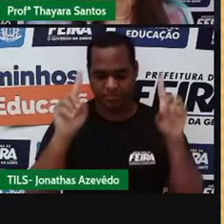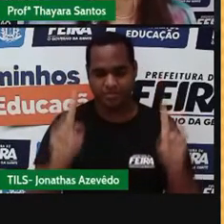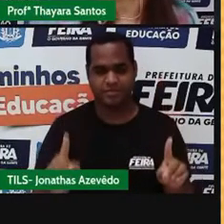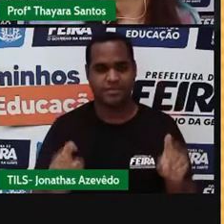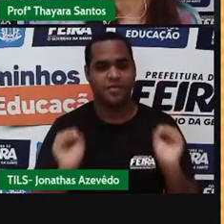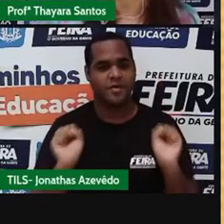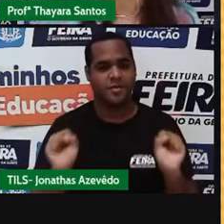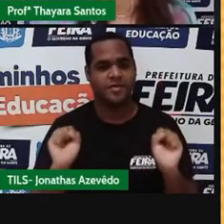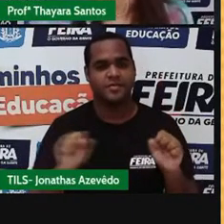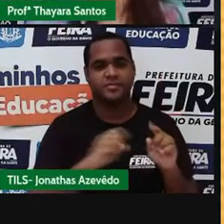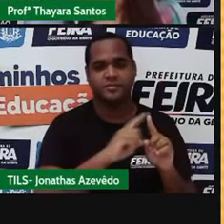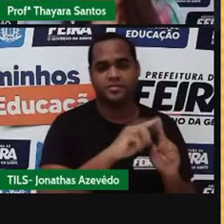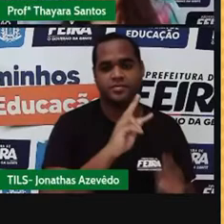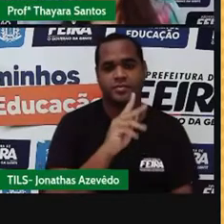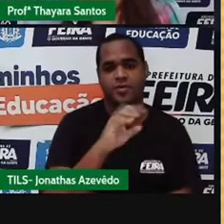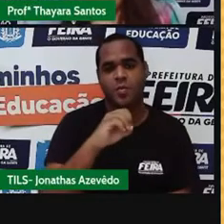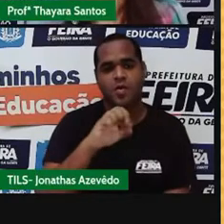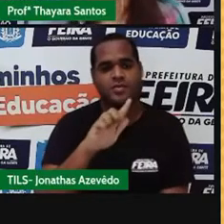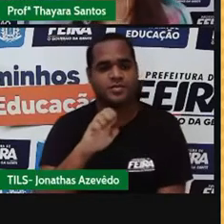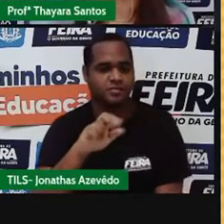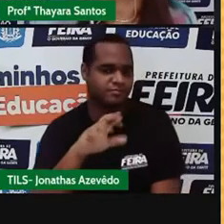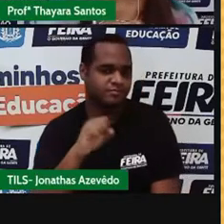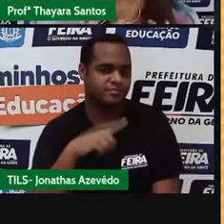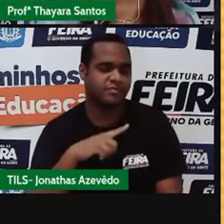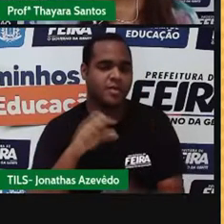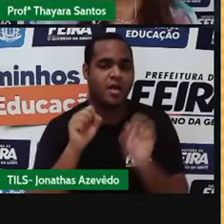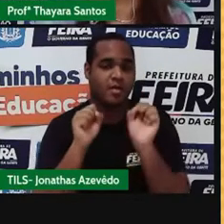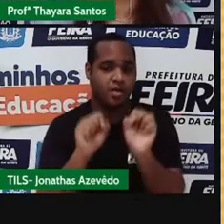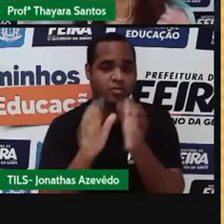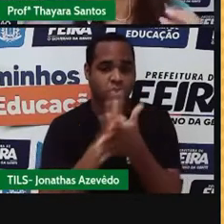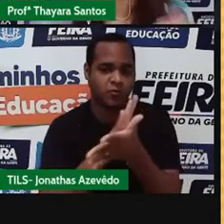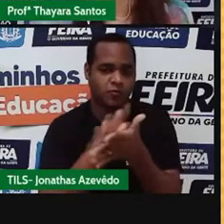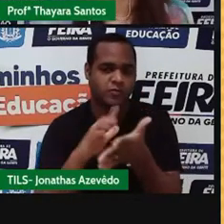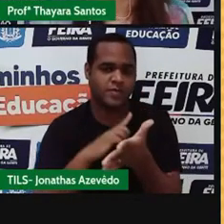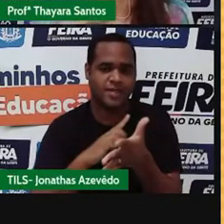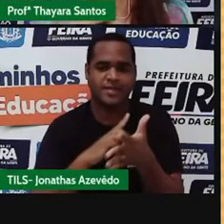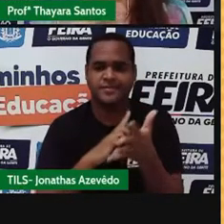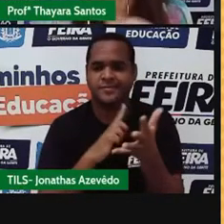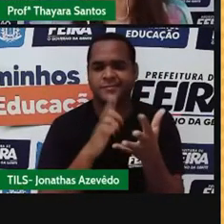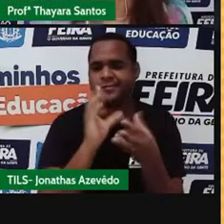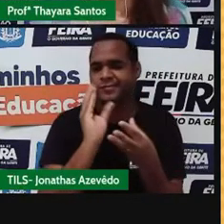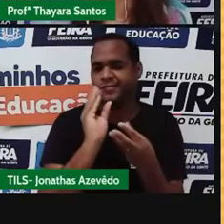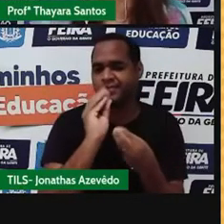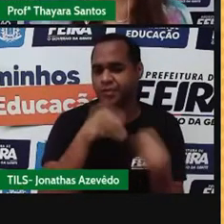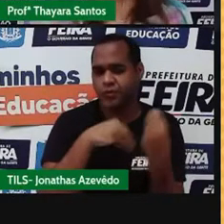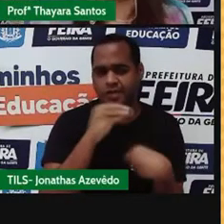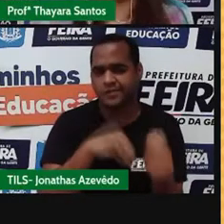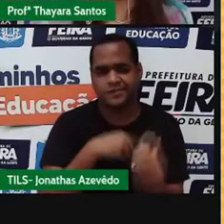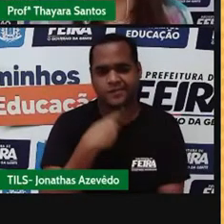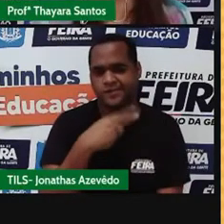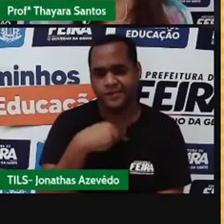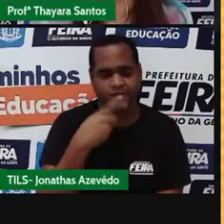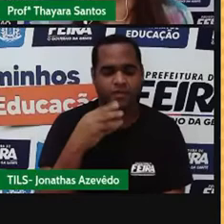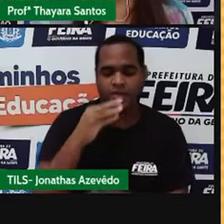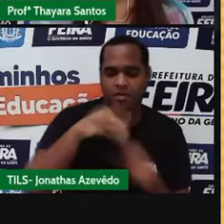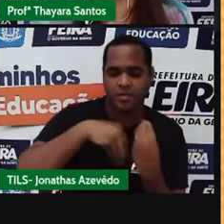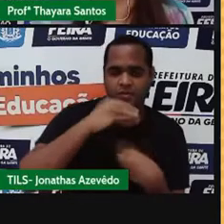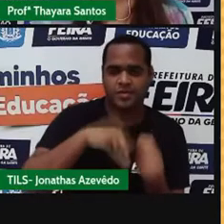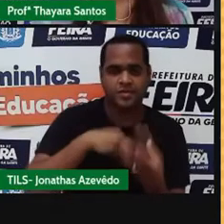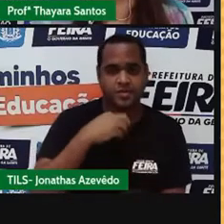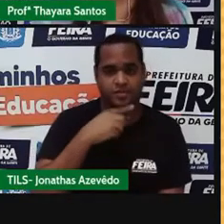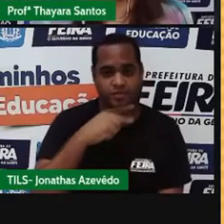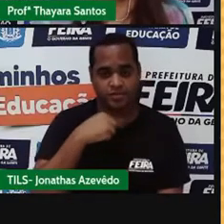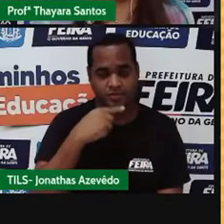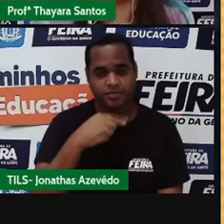homogêneas ou heterogêneas. Elas vão ser homogêneas quando essas duas substâncias ou mais envolvidas nessa